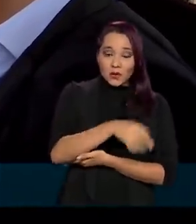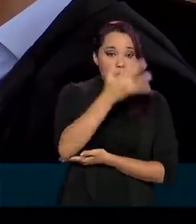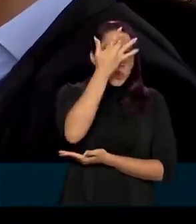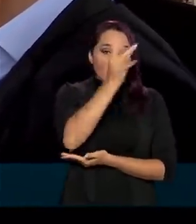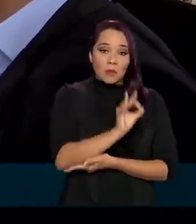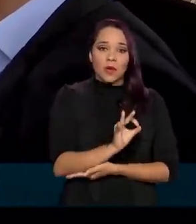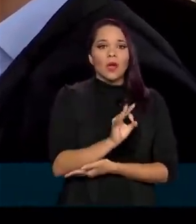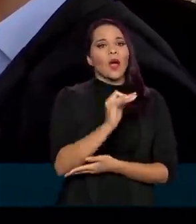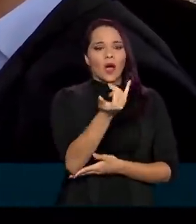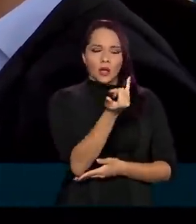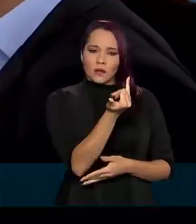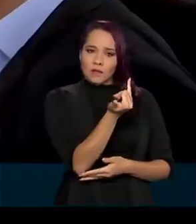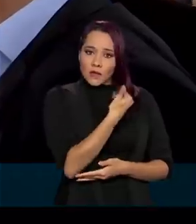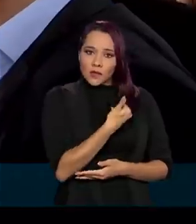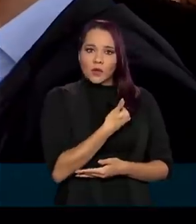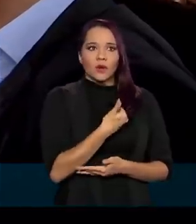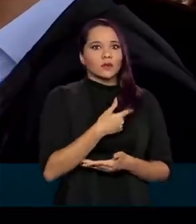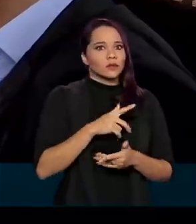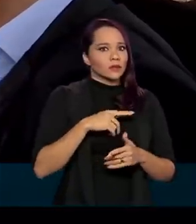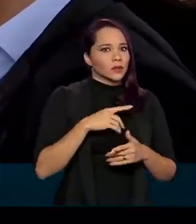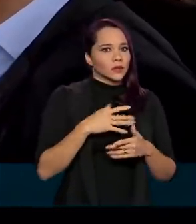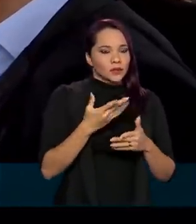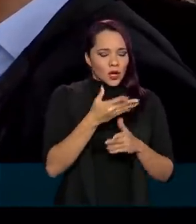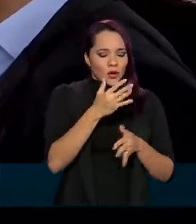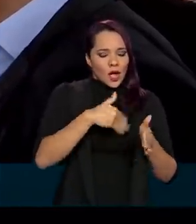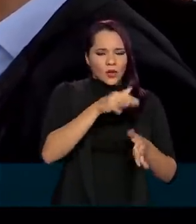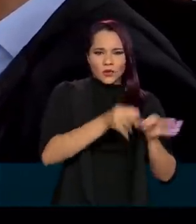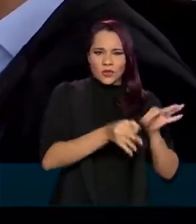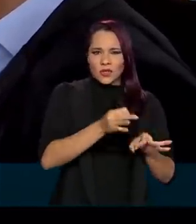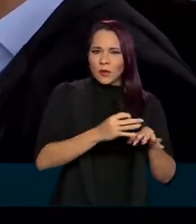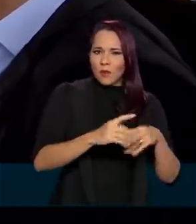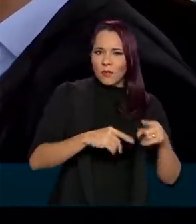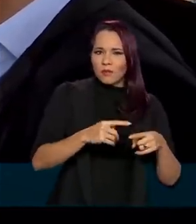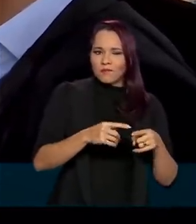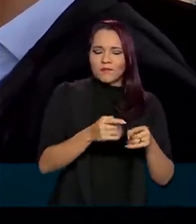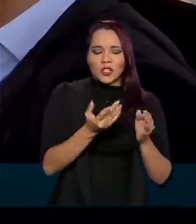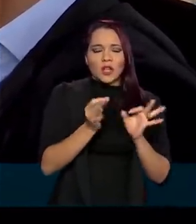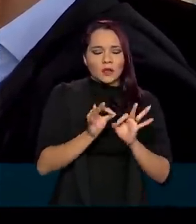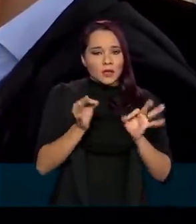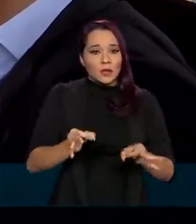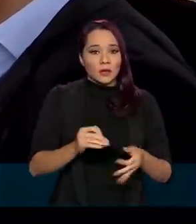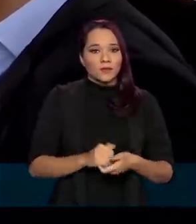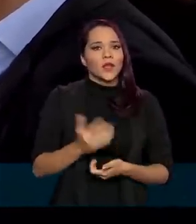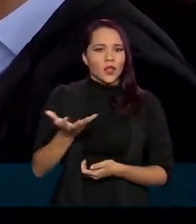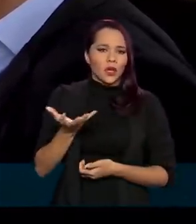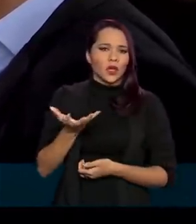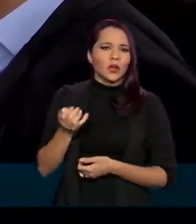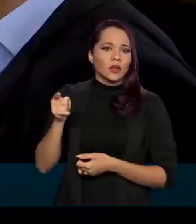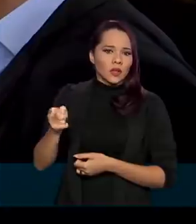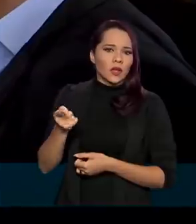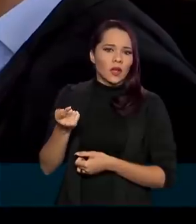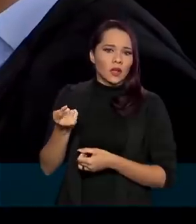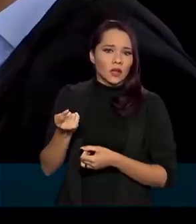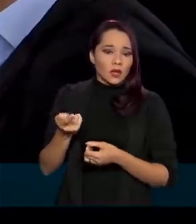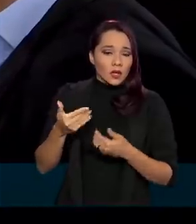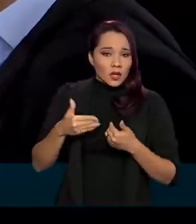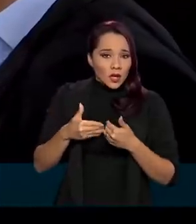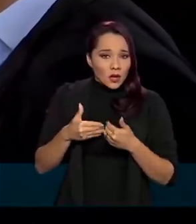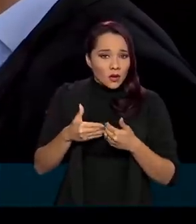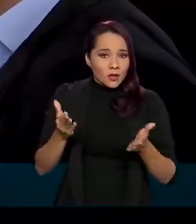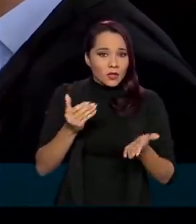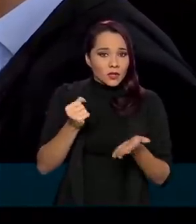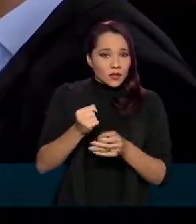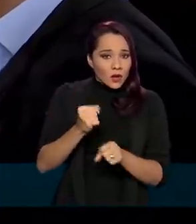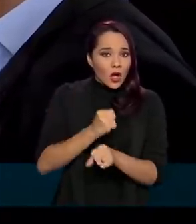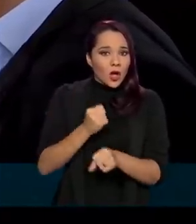falou comigo, está tudo desenrolado, juridicamente, tudo desenrolado, e gostaria, ele, que o Exército fizesse essa obra. Liguei para o comandante do